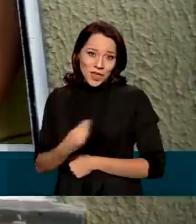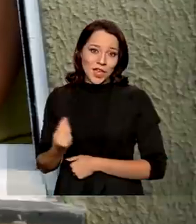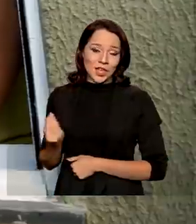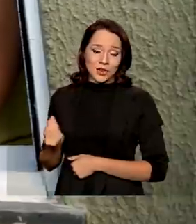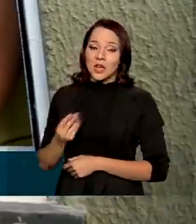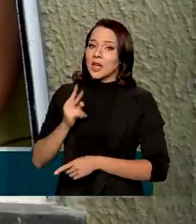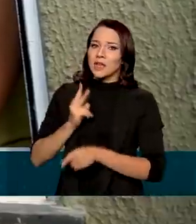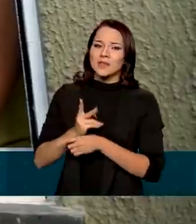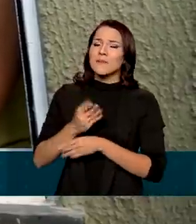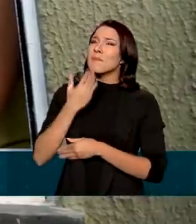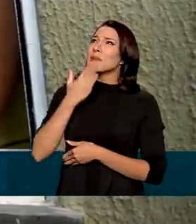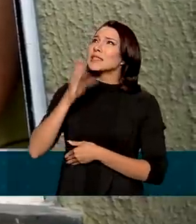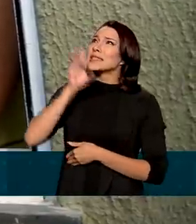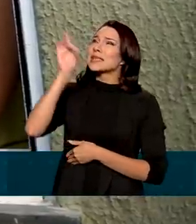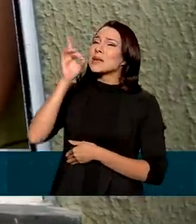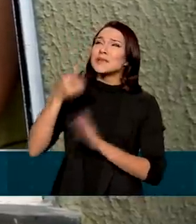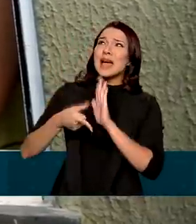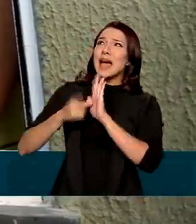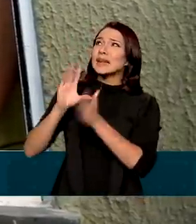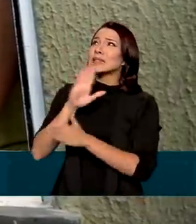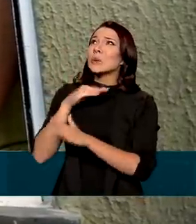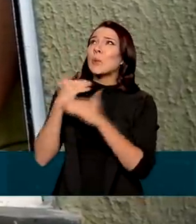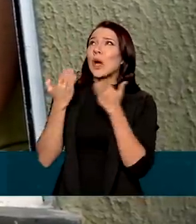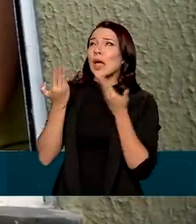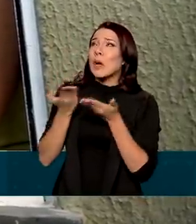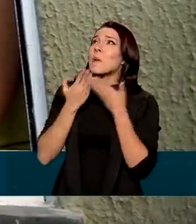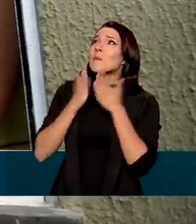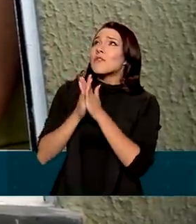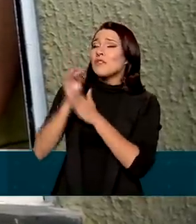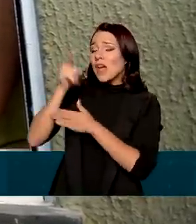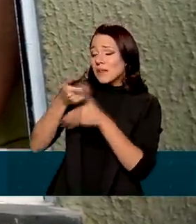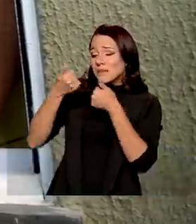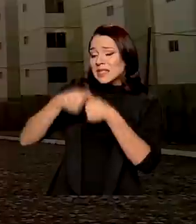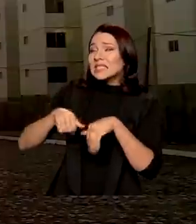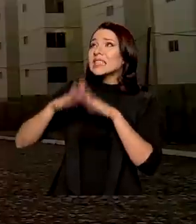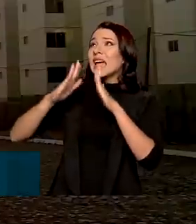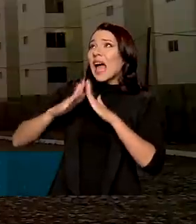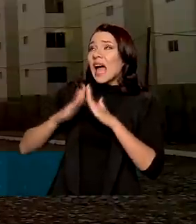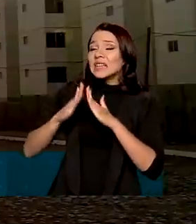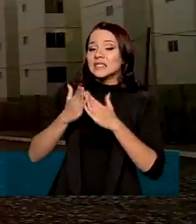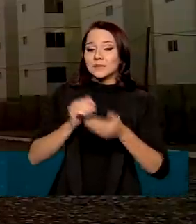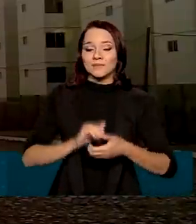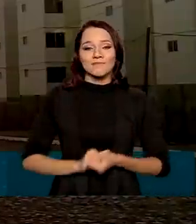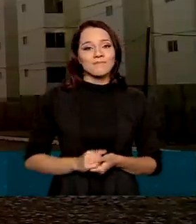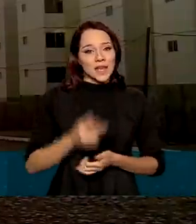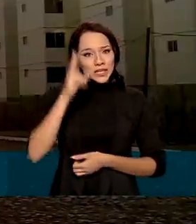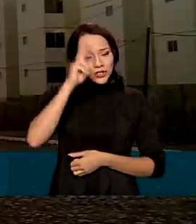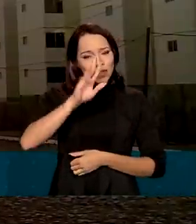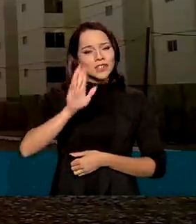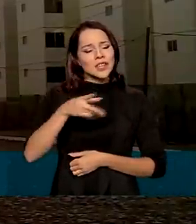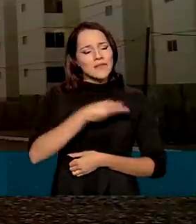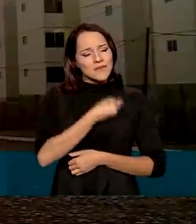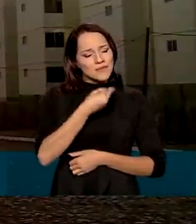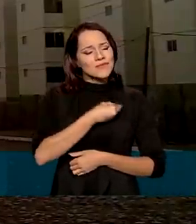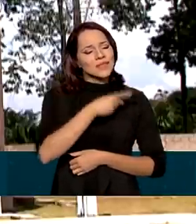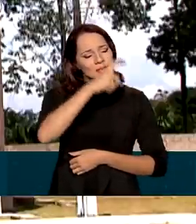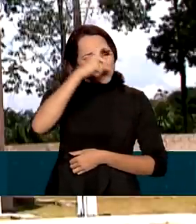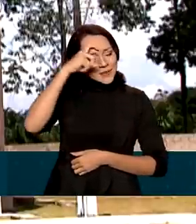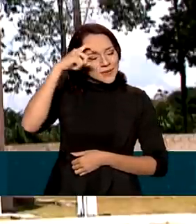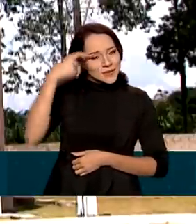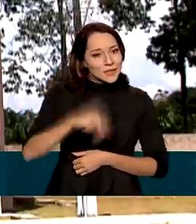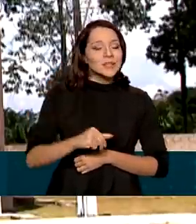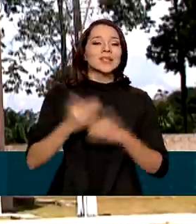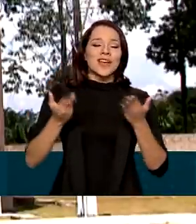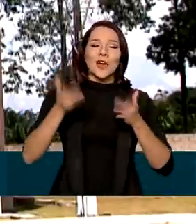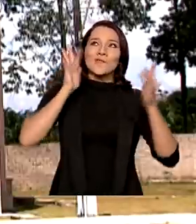e sempre pedi a Deus que antes de eu morrer, deixasse ele num teto. Histórias de quem passou por uma vida de luta e agora